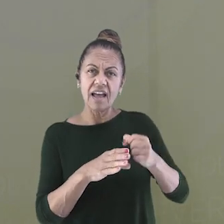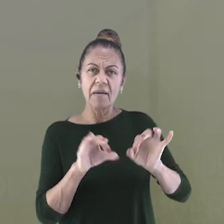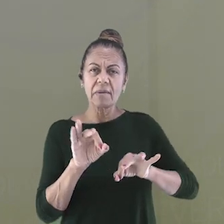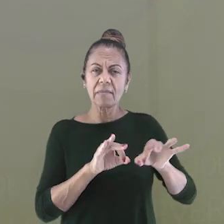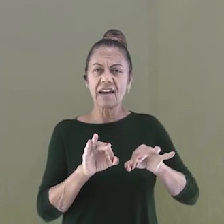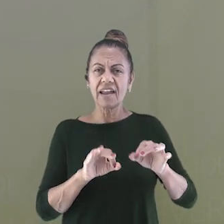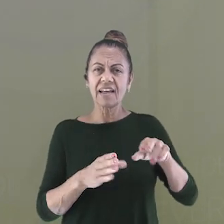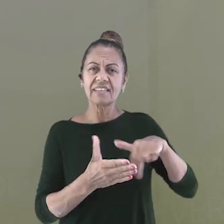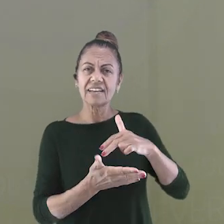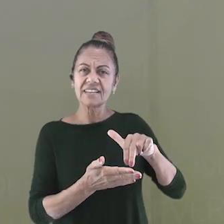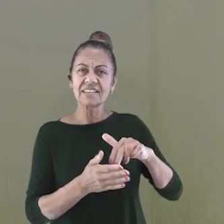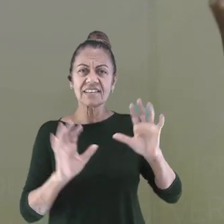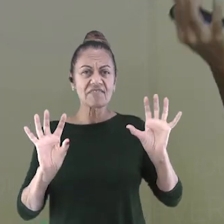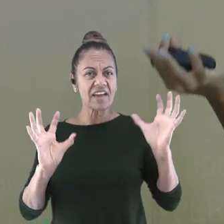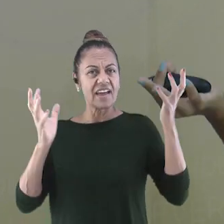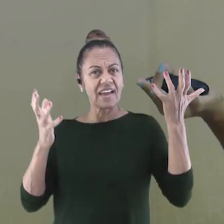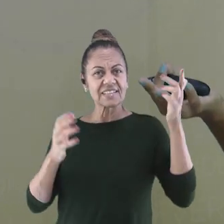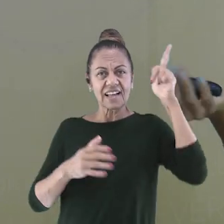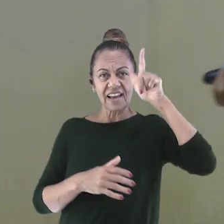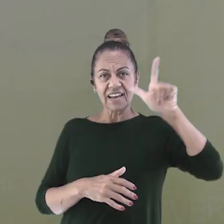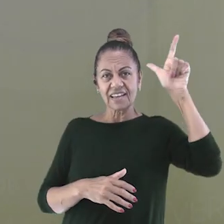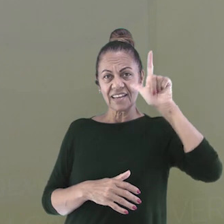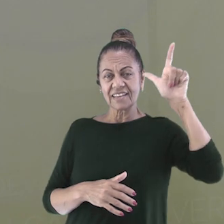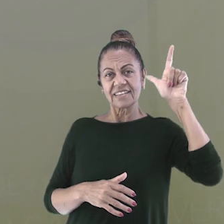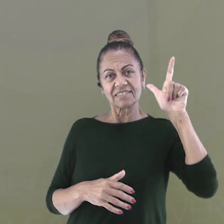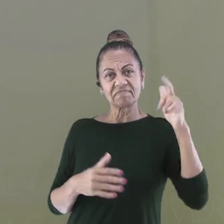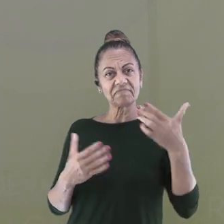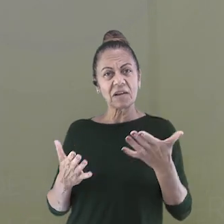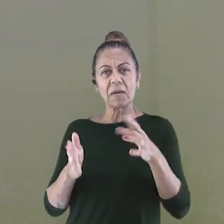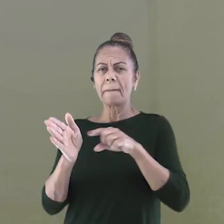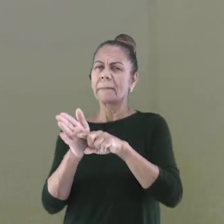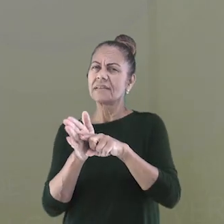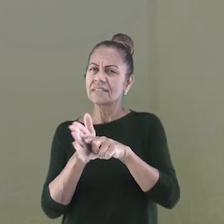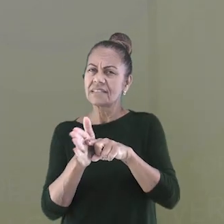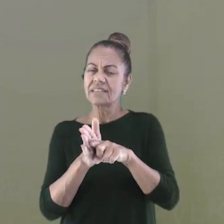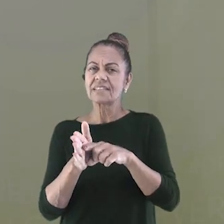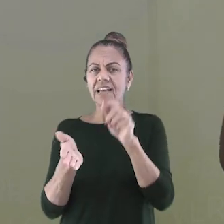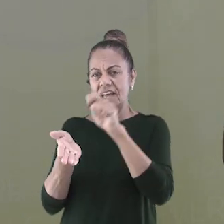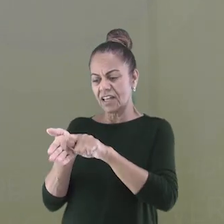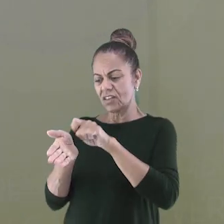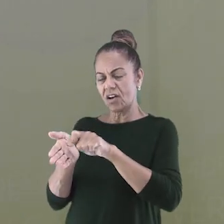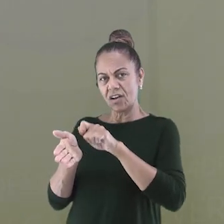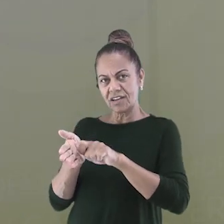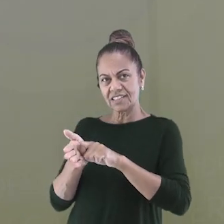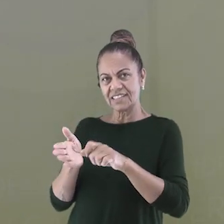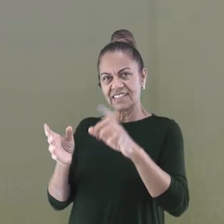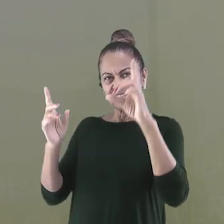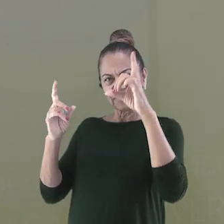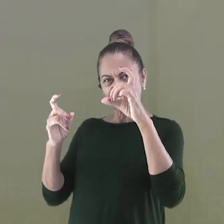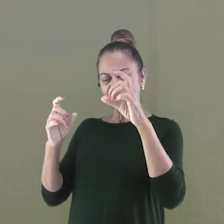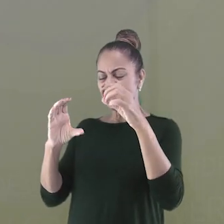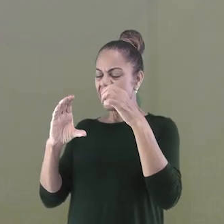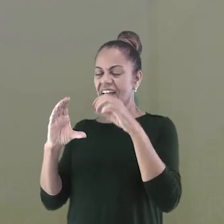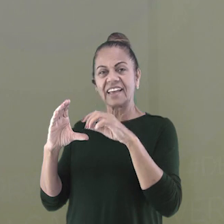Danças, festas, lendas, pesquise, anote e grave. Mande seu vídeo